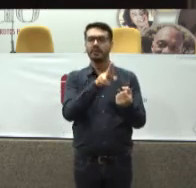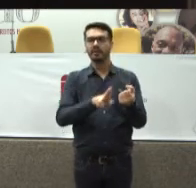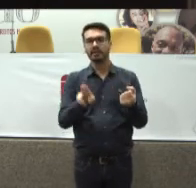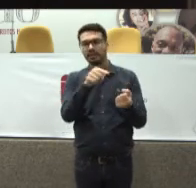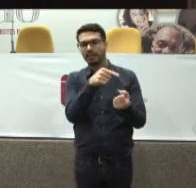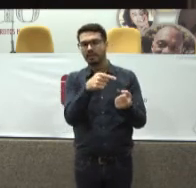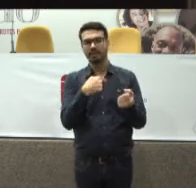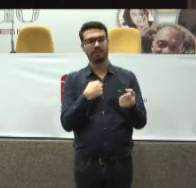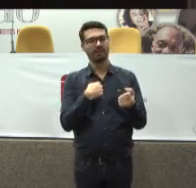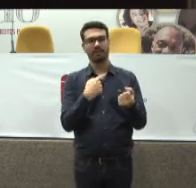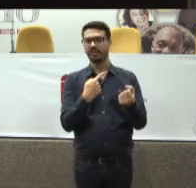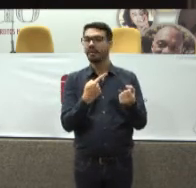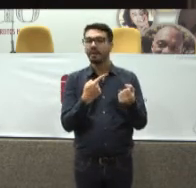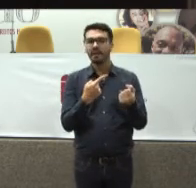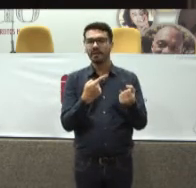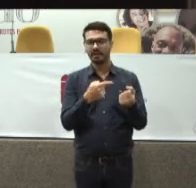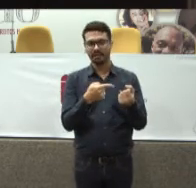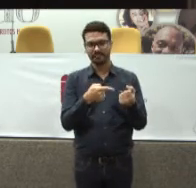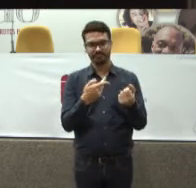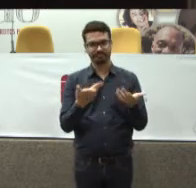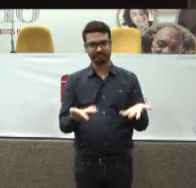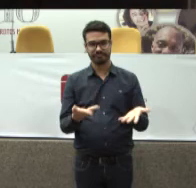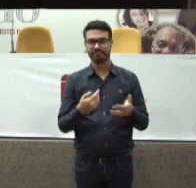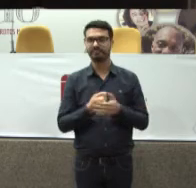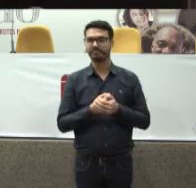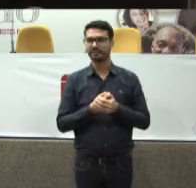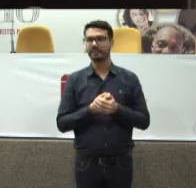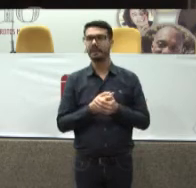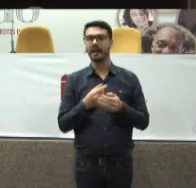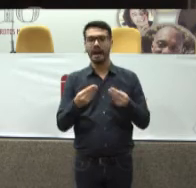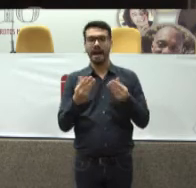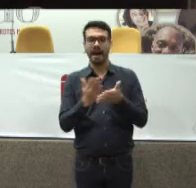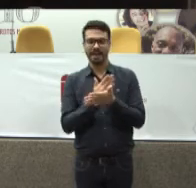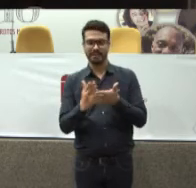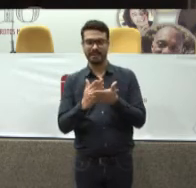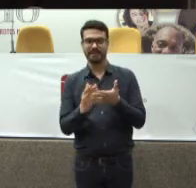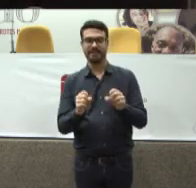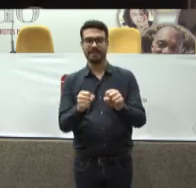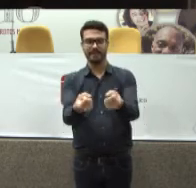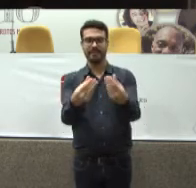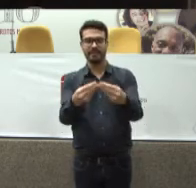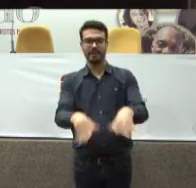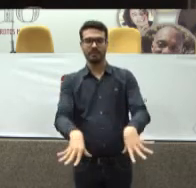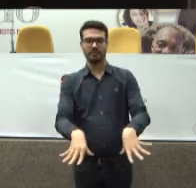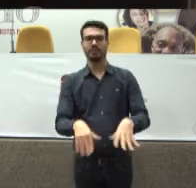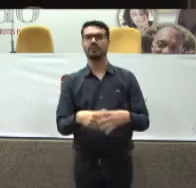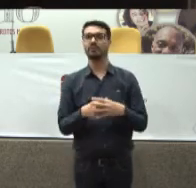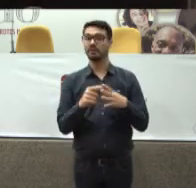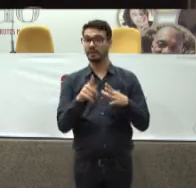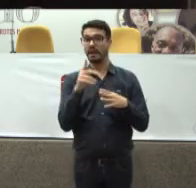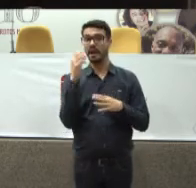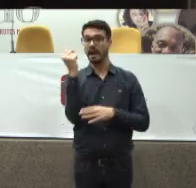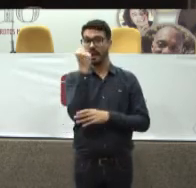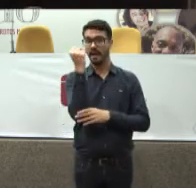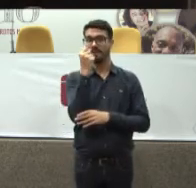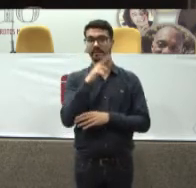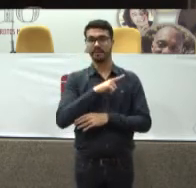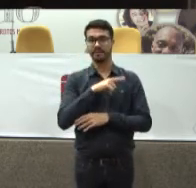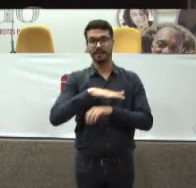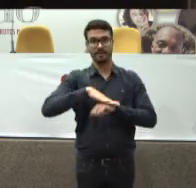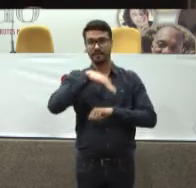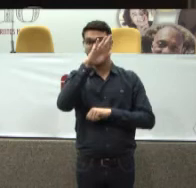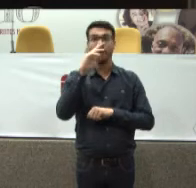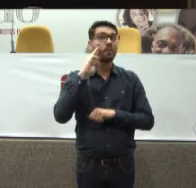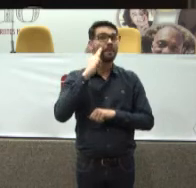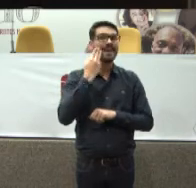Ele pode estar prejudicando Não é? Ele pode estar prejudicando E o que é mais grave Nós temos no país Mais de um milhão